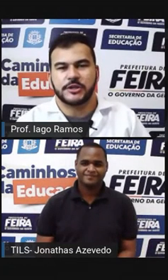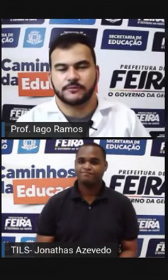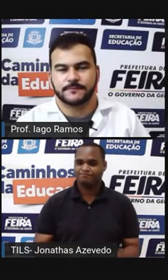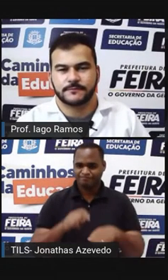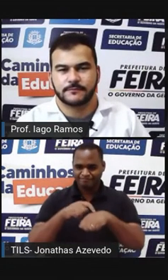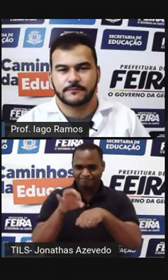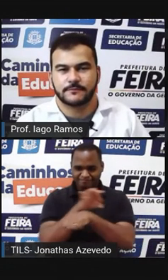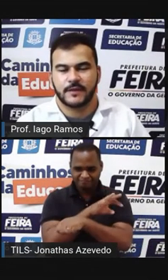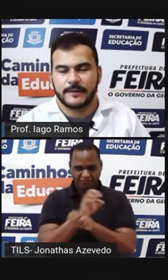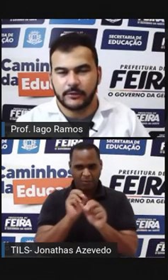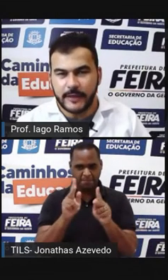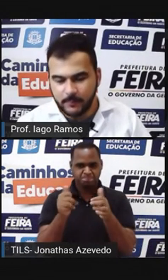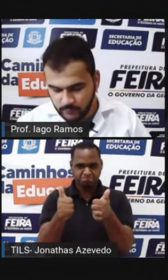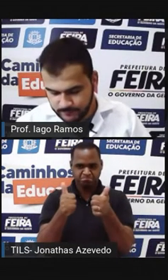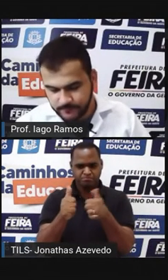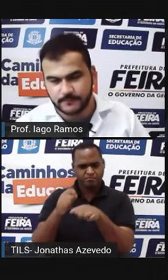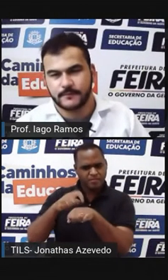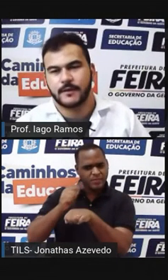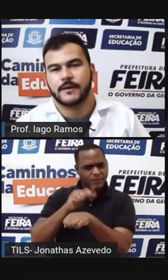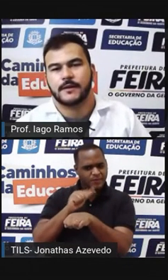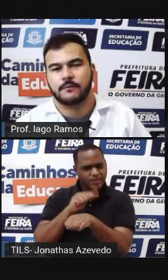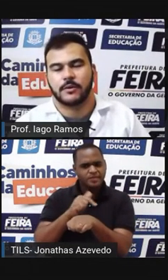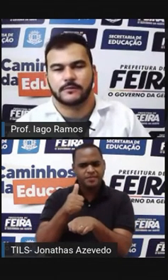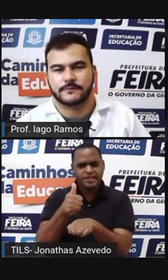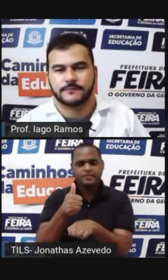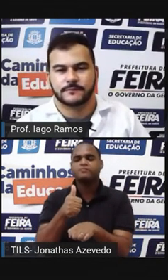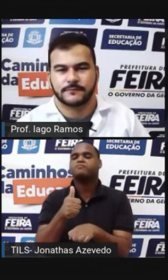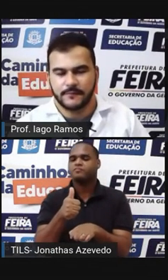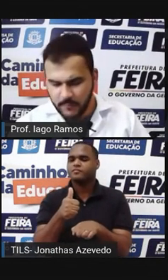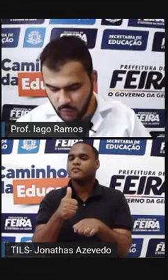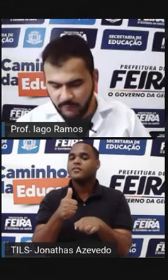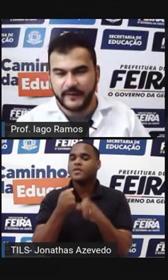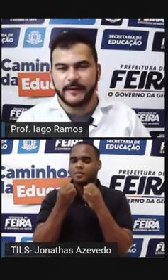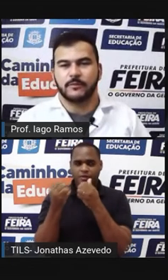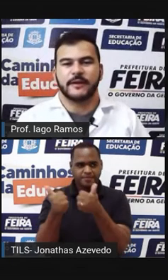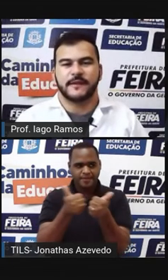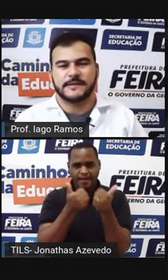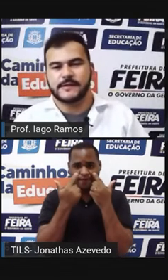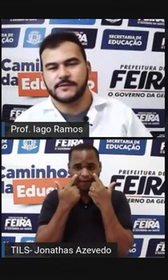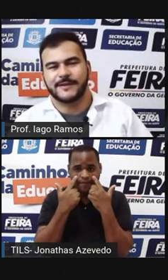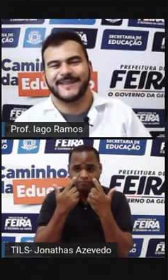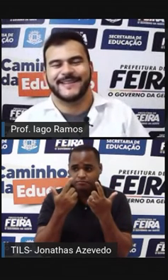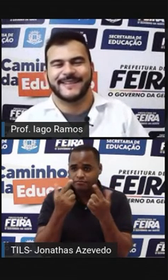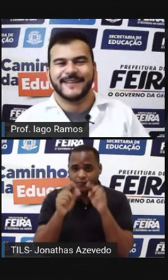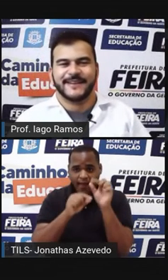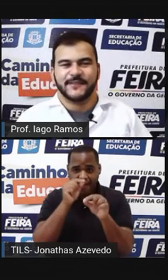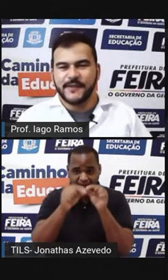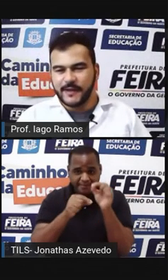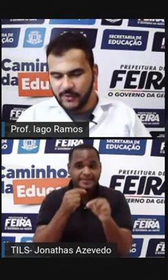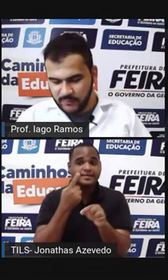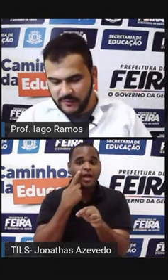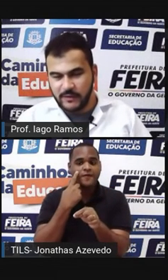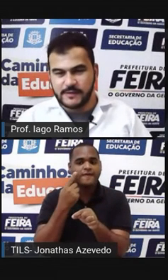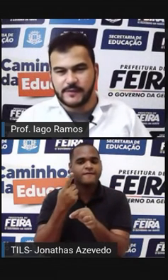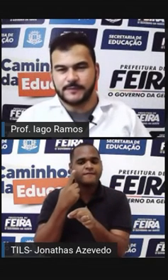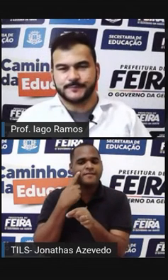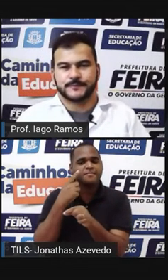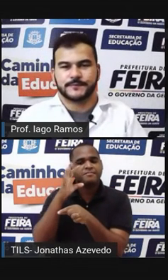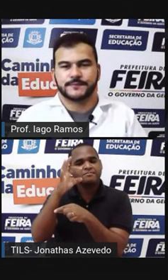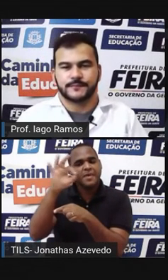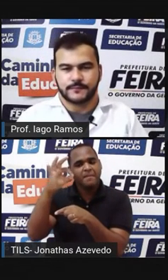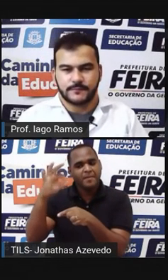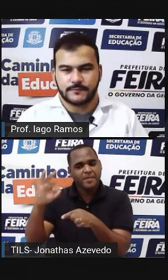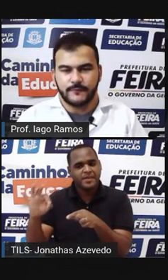Prontinho Deu tempo? Bom Vamos conferir como é que faz isso? Vem aqui comigo, olha só